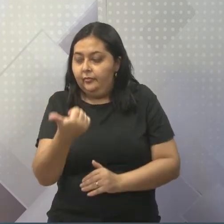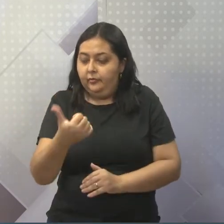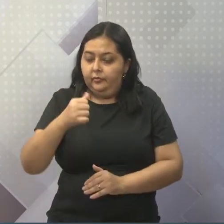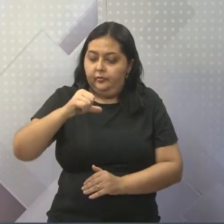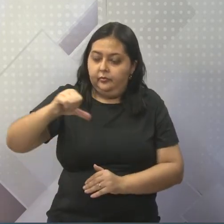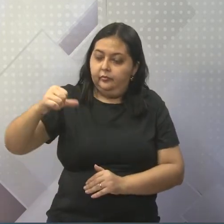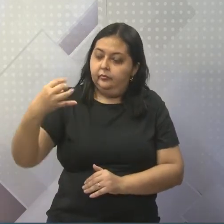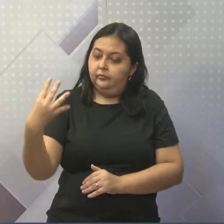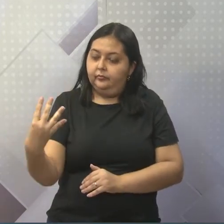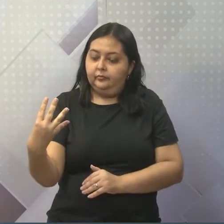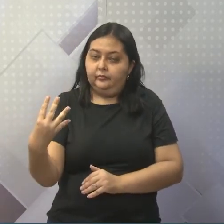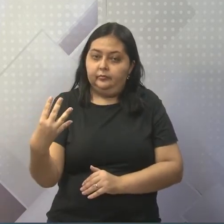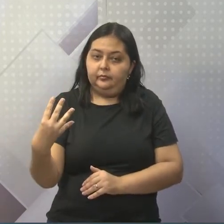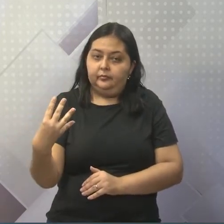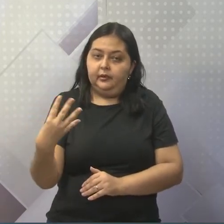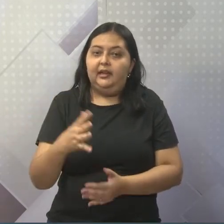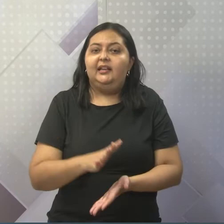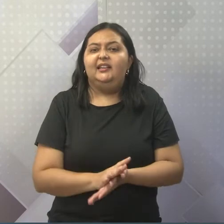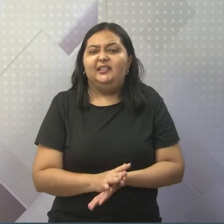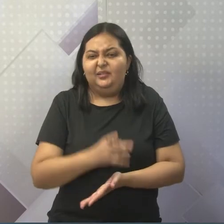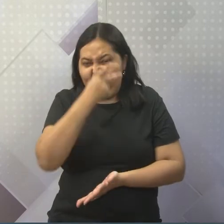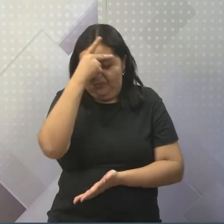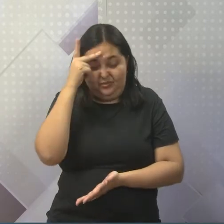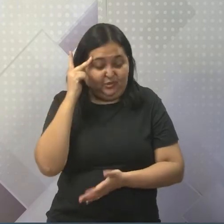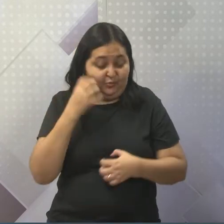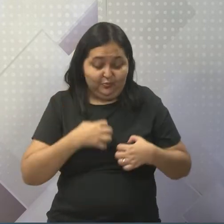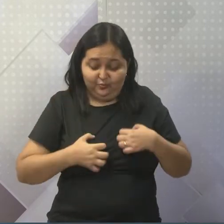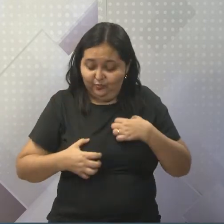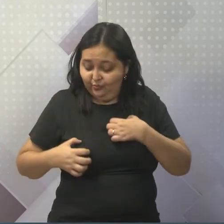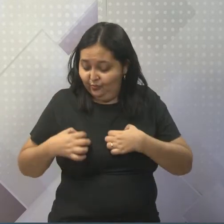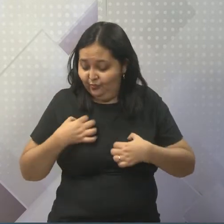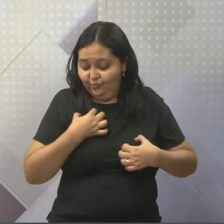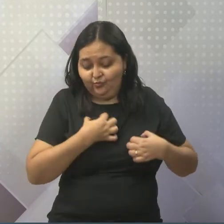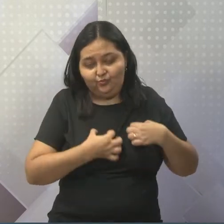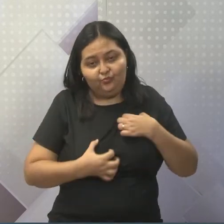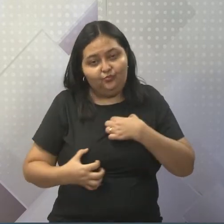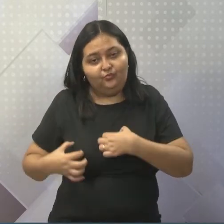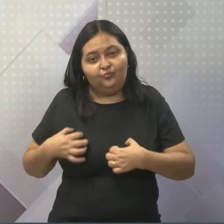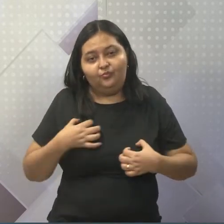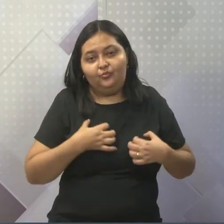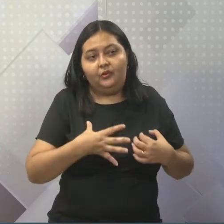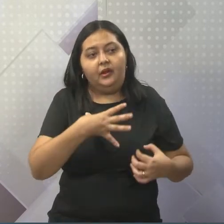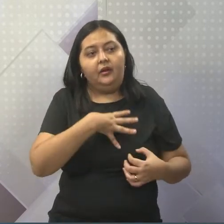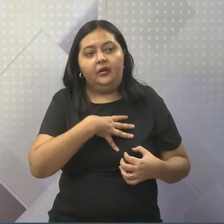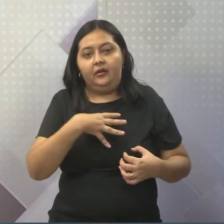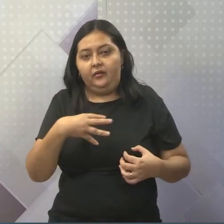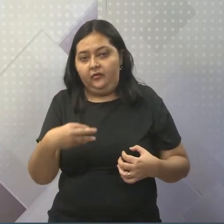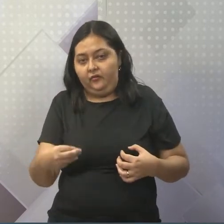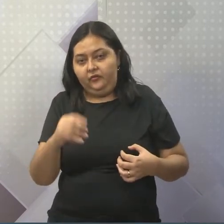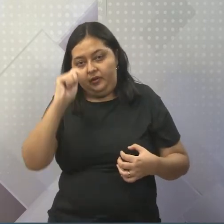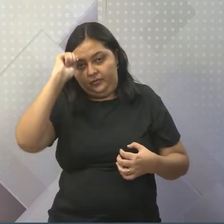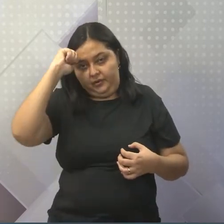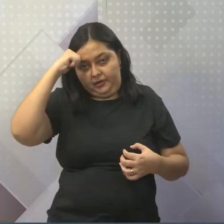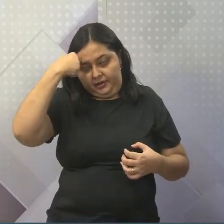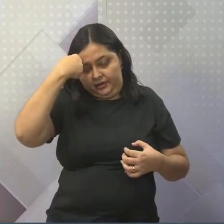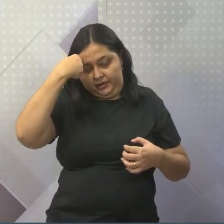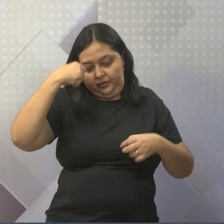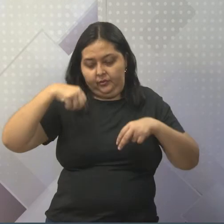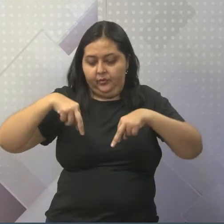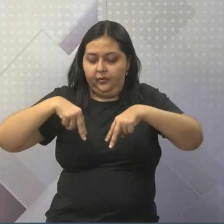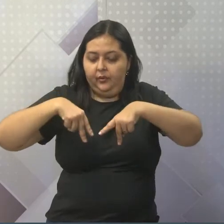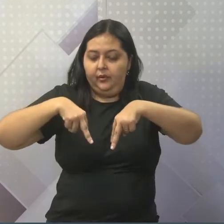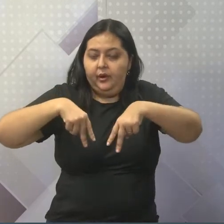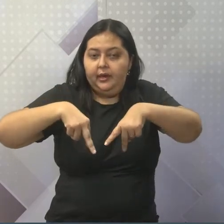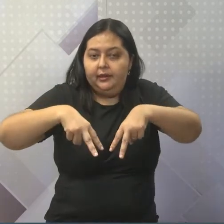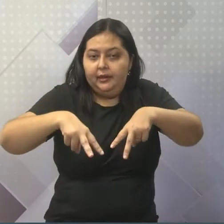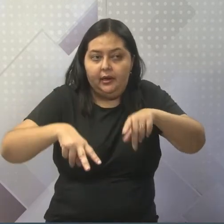pessoas não passaram por tantas angústias, vendo que seu filho negro não poderia andar com outro branco,